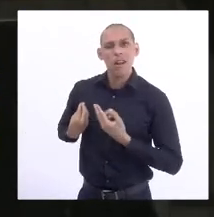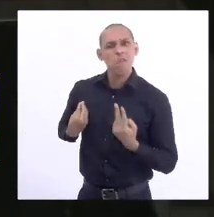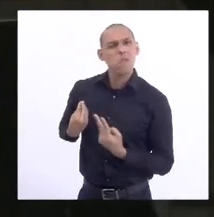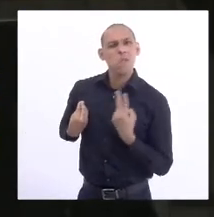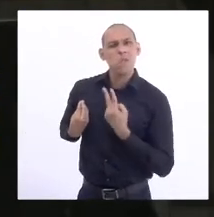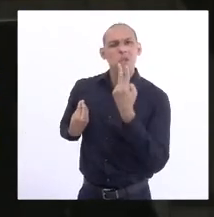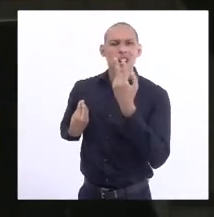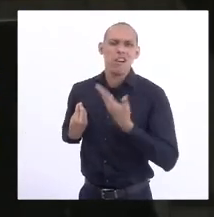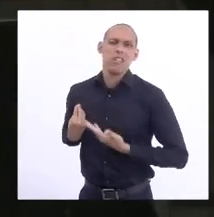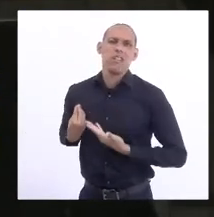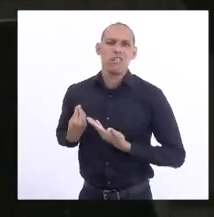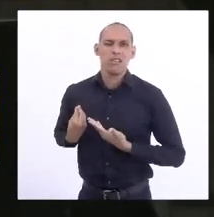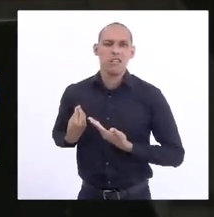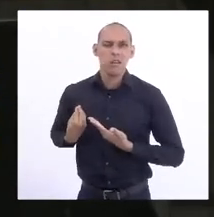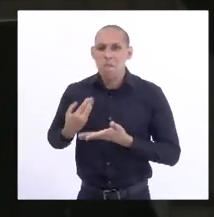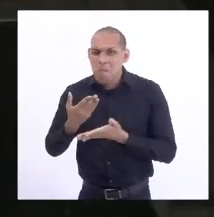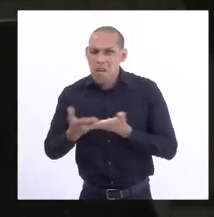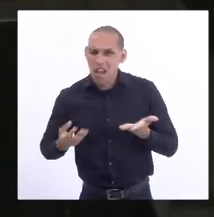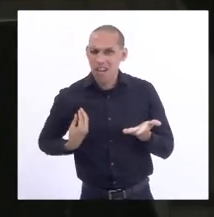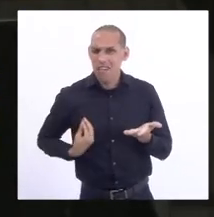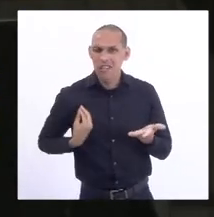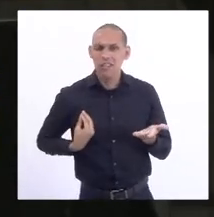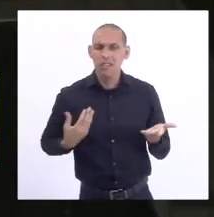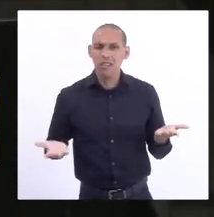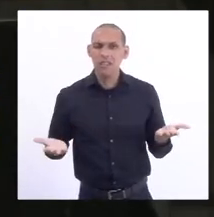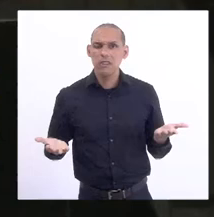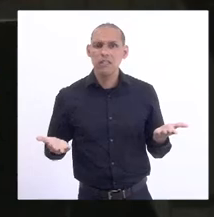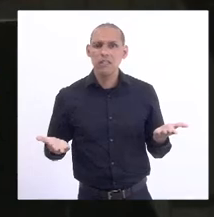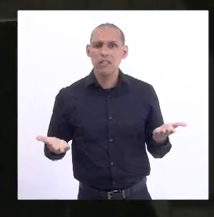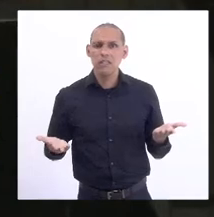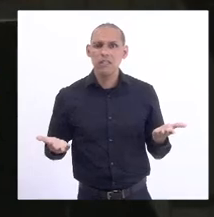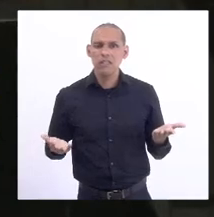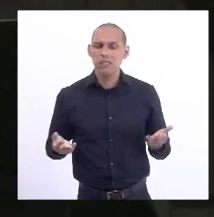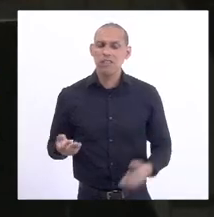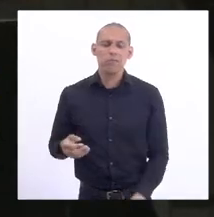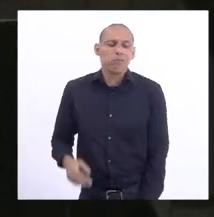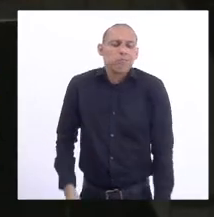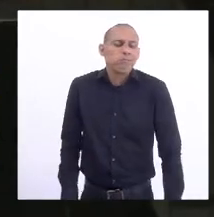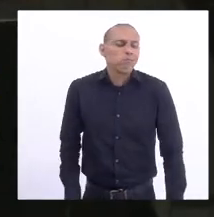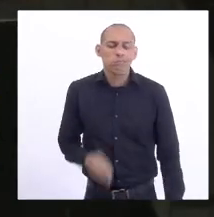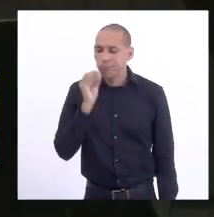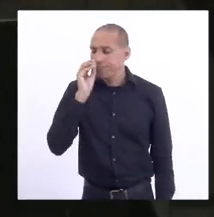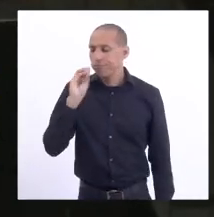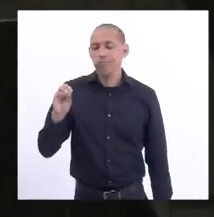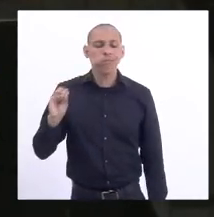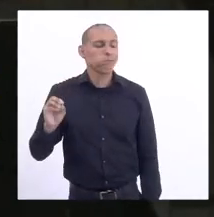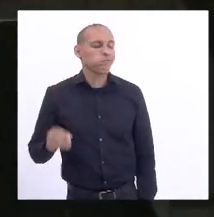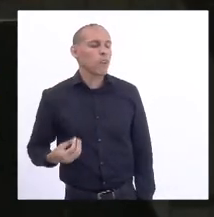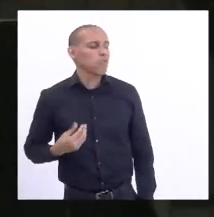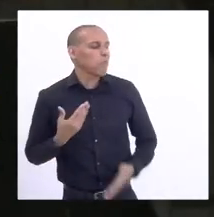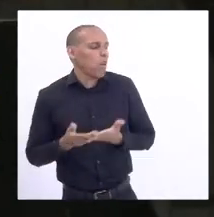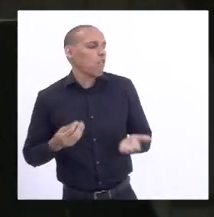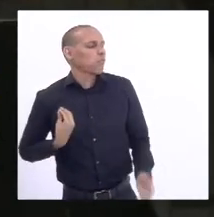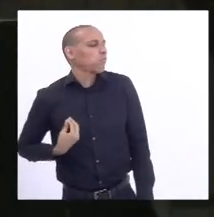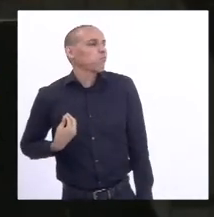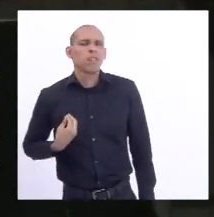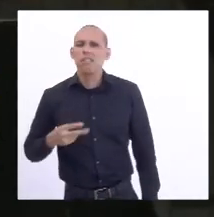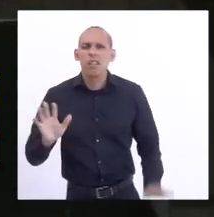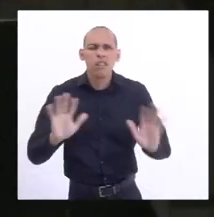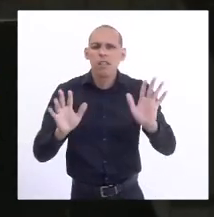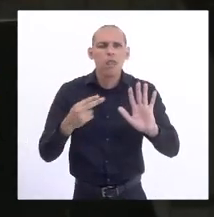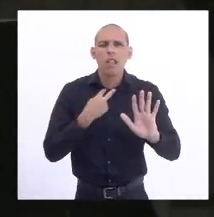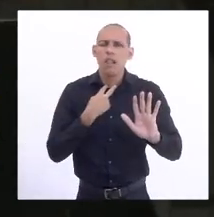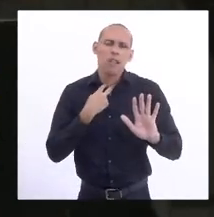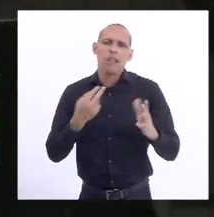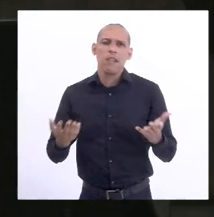A perda da vida não pode ser tratada como banalidade. Não pode.